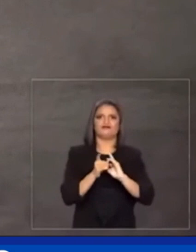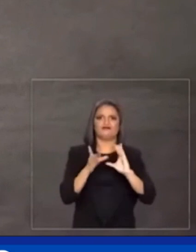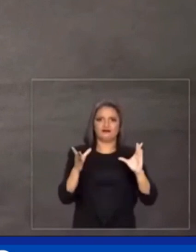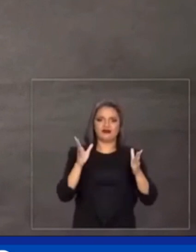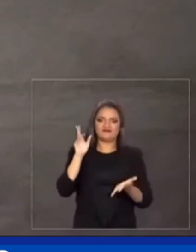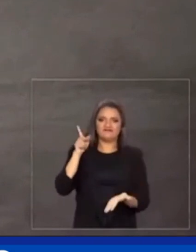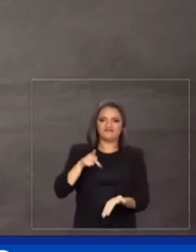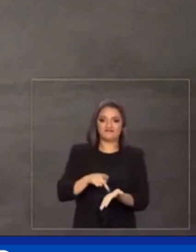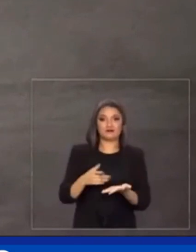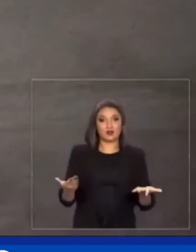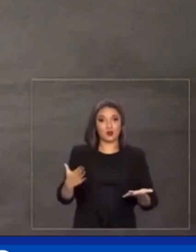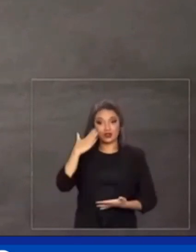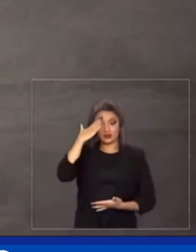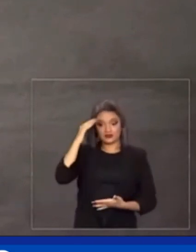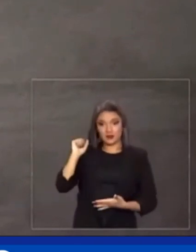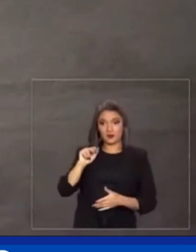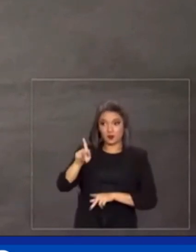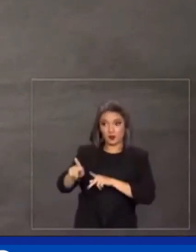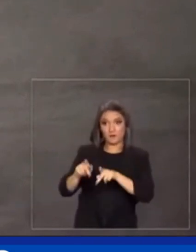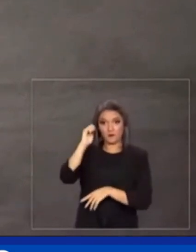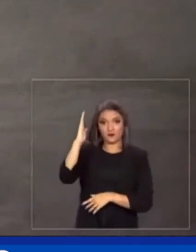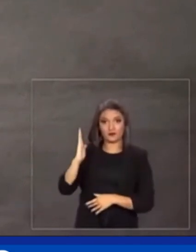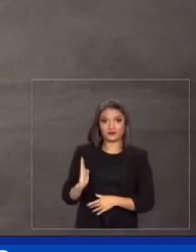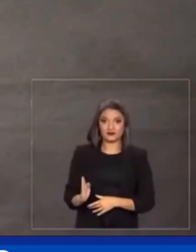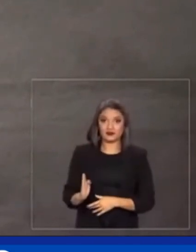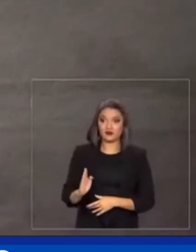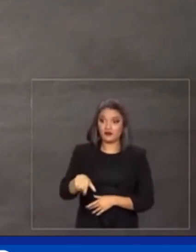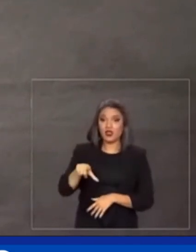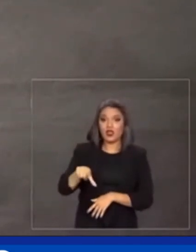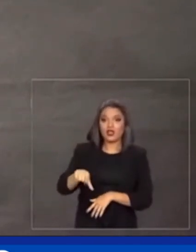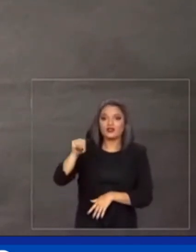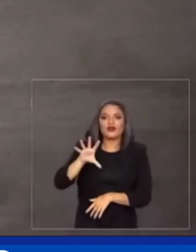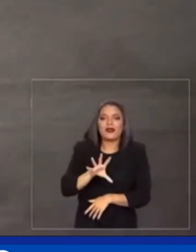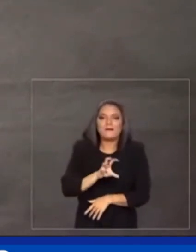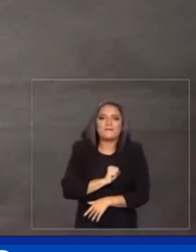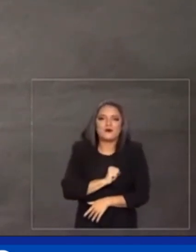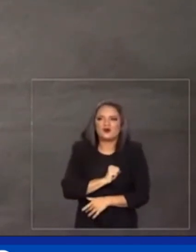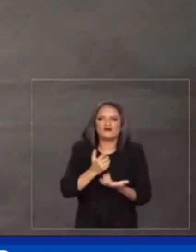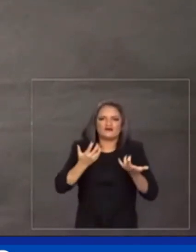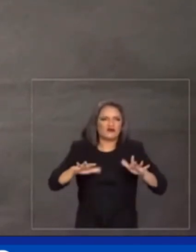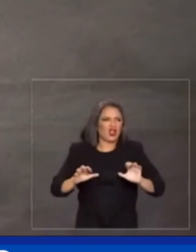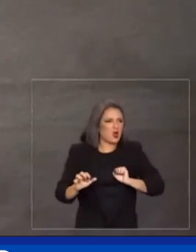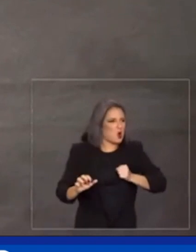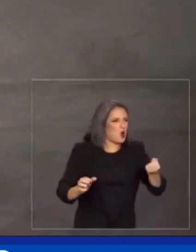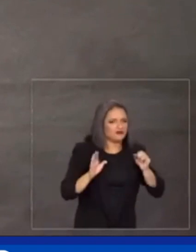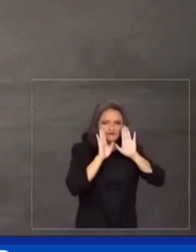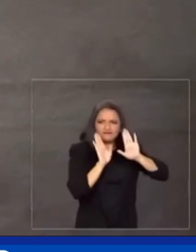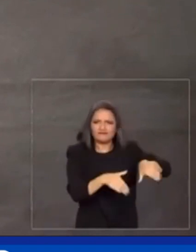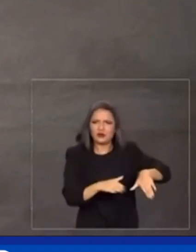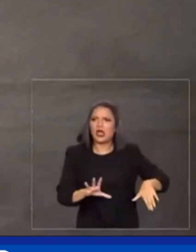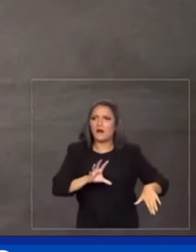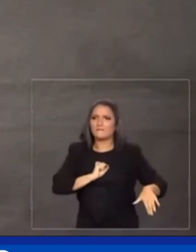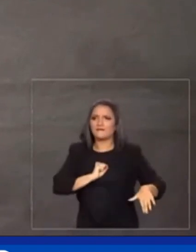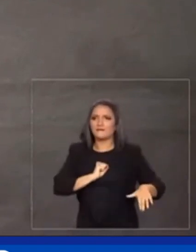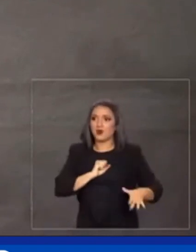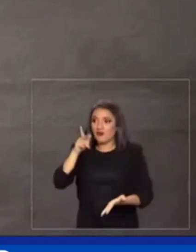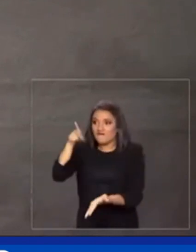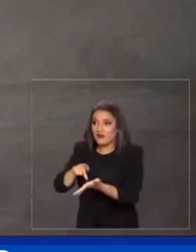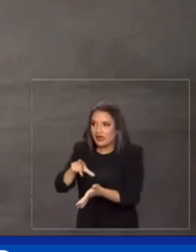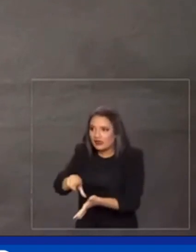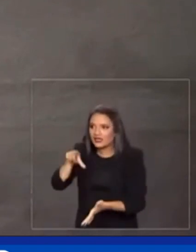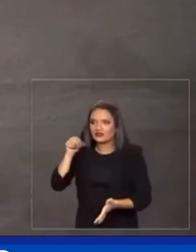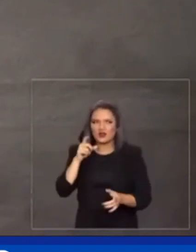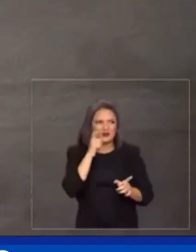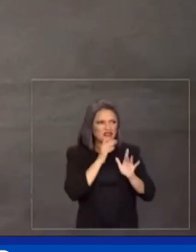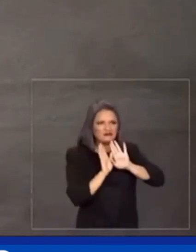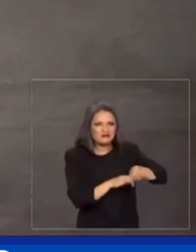Além da sabedoria do povo brasileiro, que escolheu o amor em vez do ódio, a verdade em vez da mentira e a